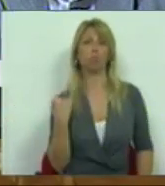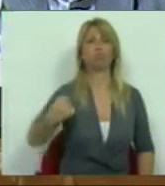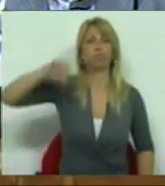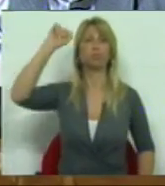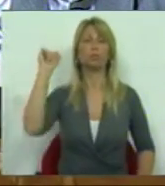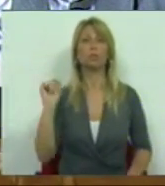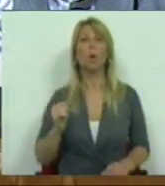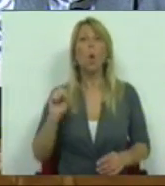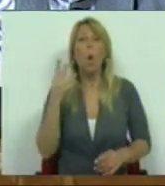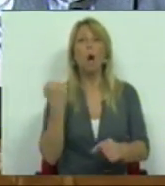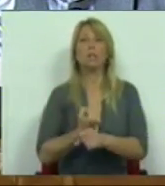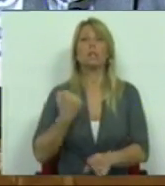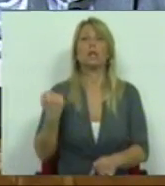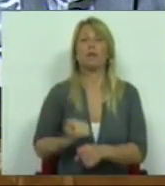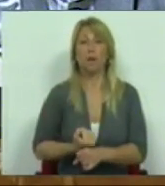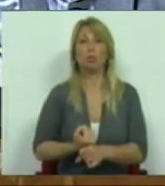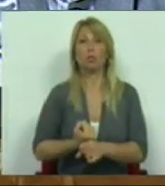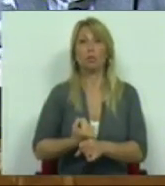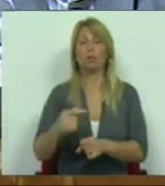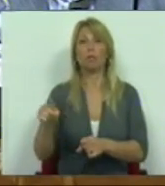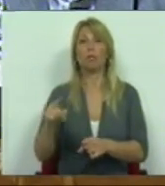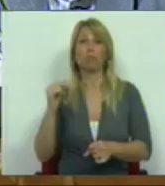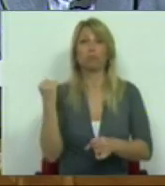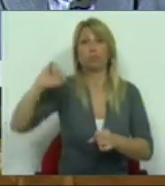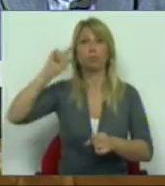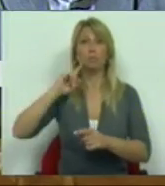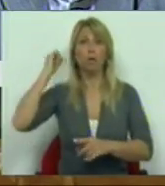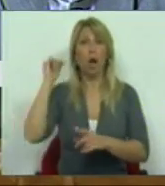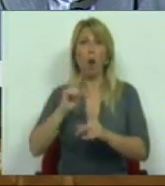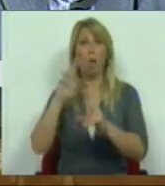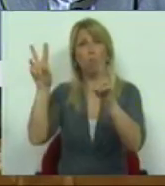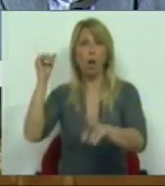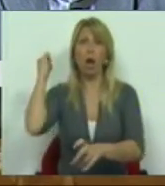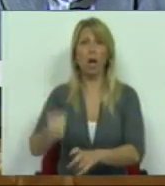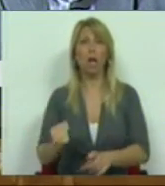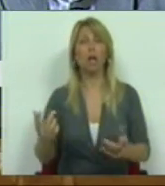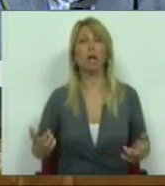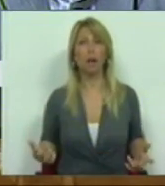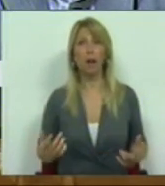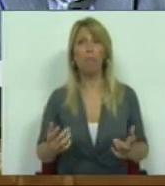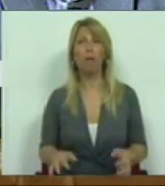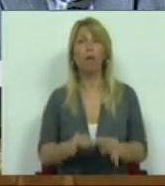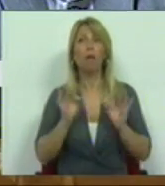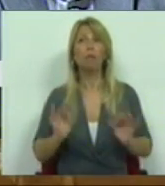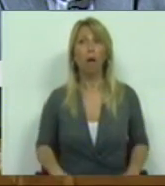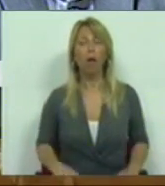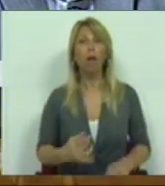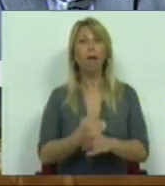indicações da Autoridade para as Condições de Trabalho, entidade a que neste projeto